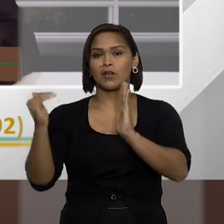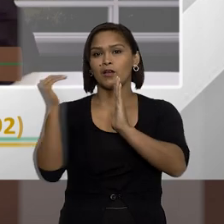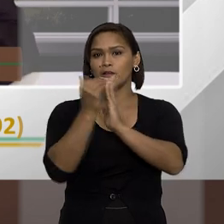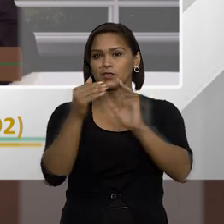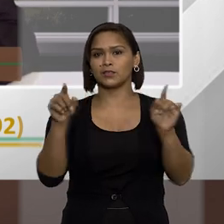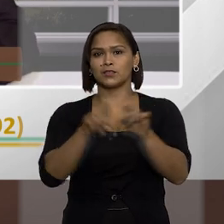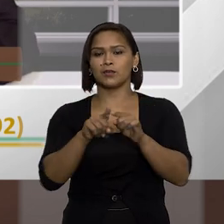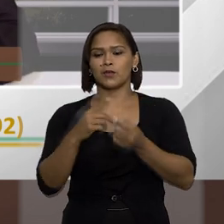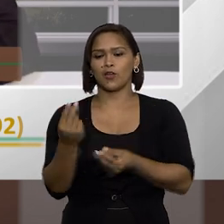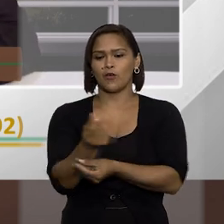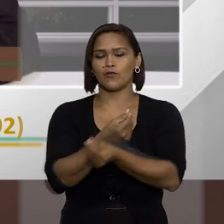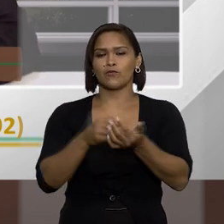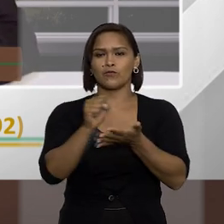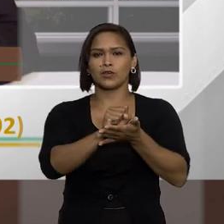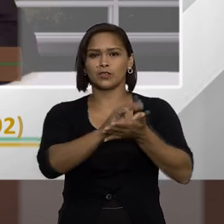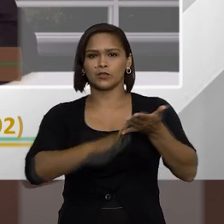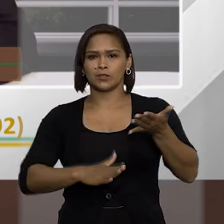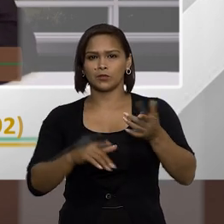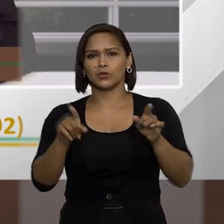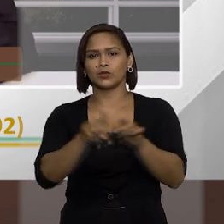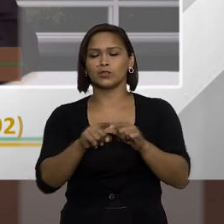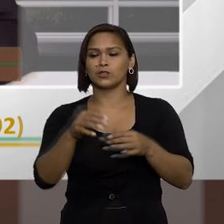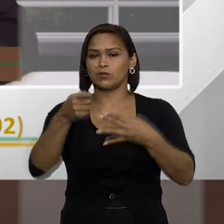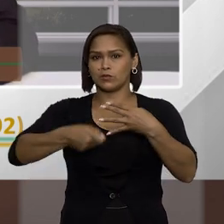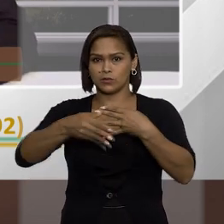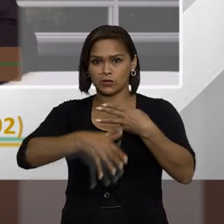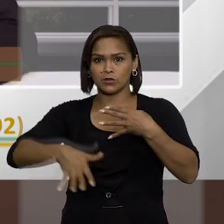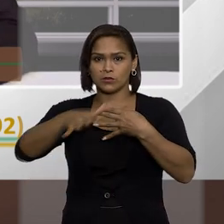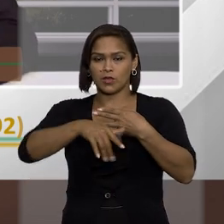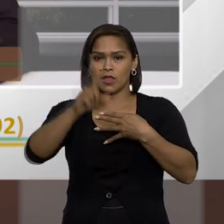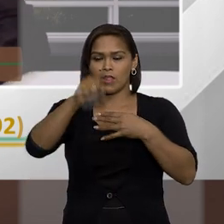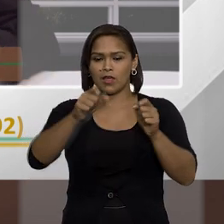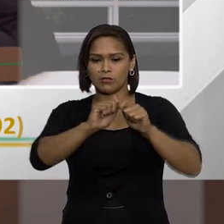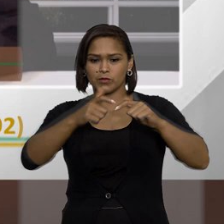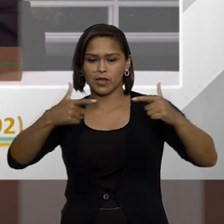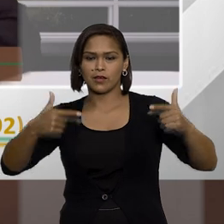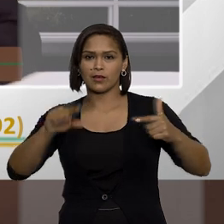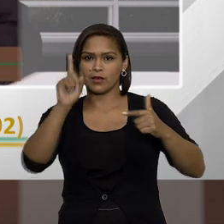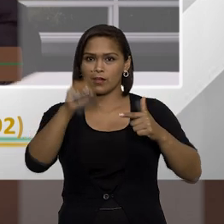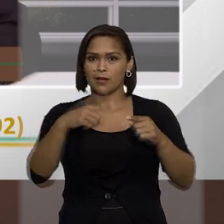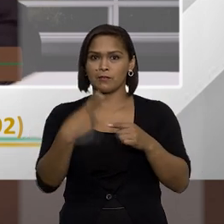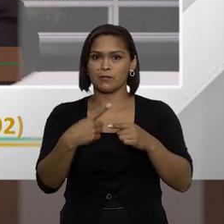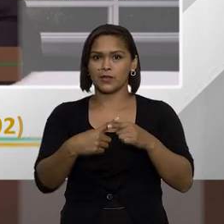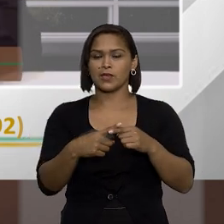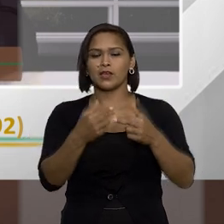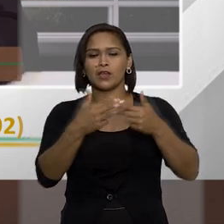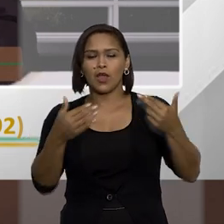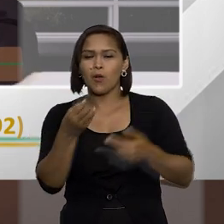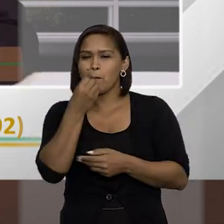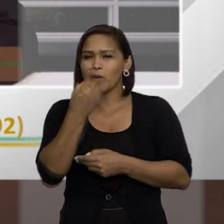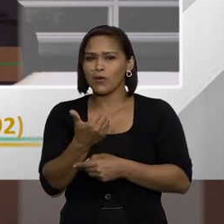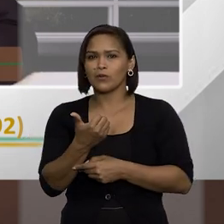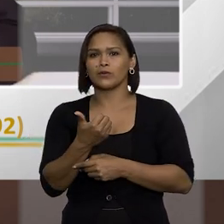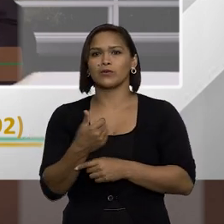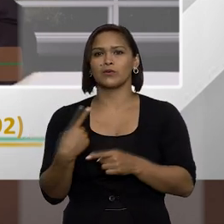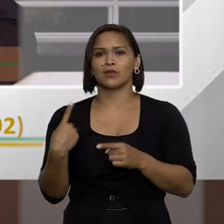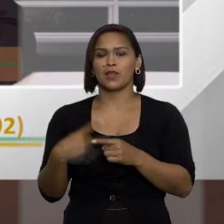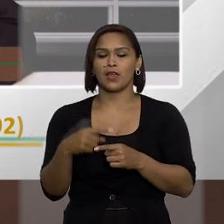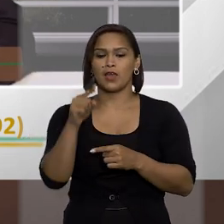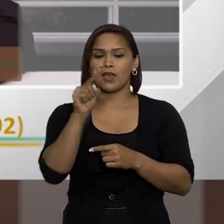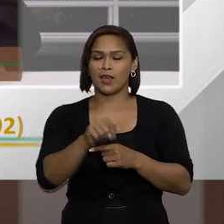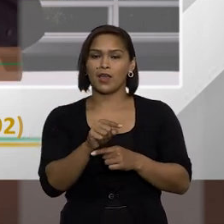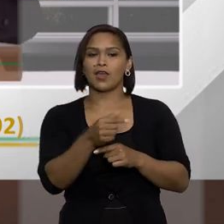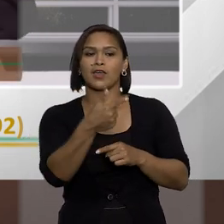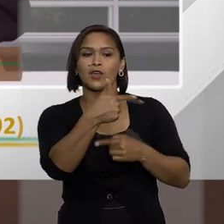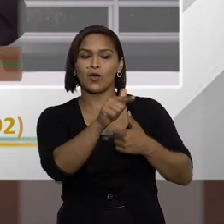alcançaria também o valor da multa então a jurisprudência ela é ampliativa nesse caso e é algo muito bom aí